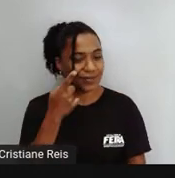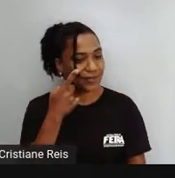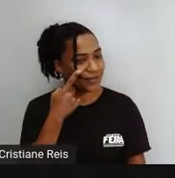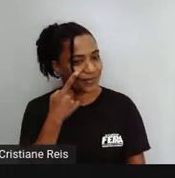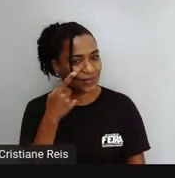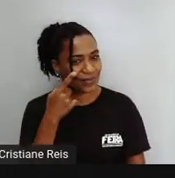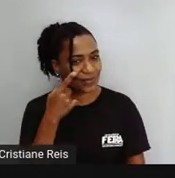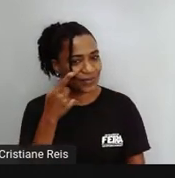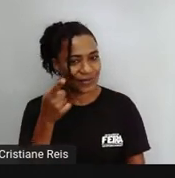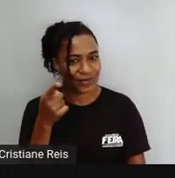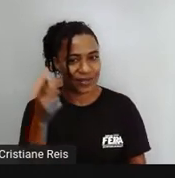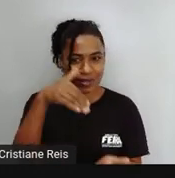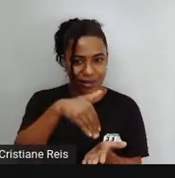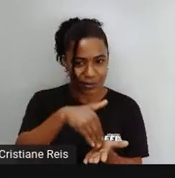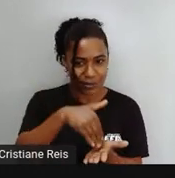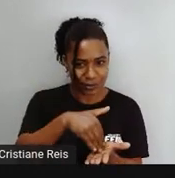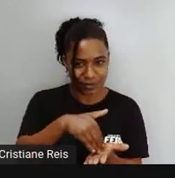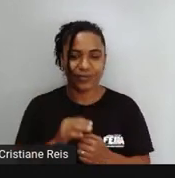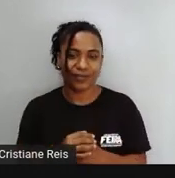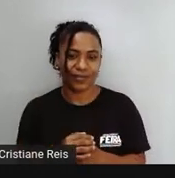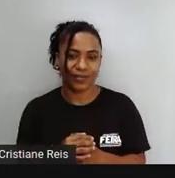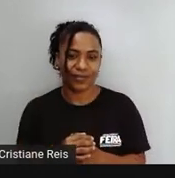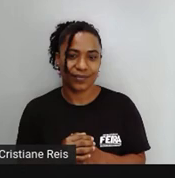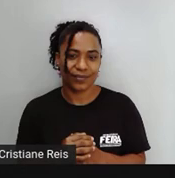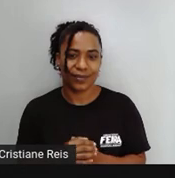terminados Em I É